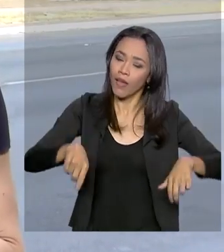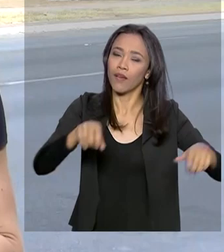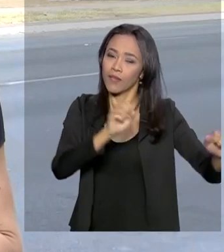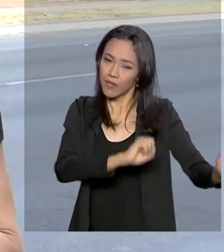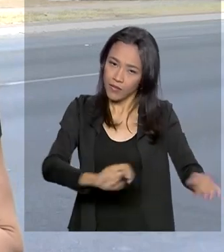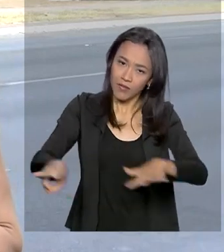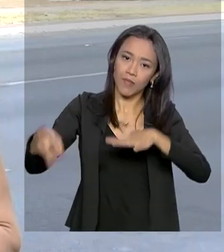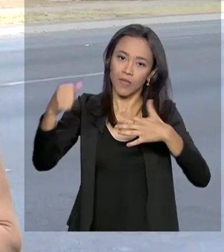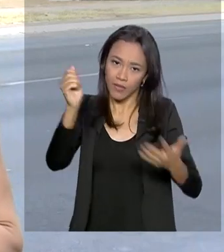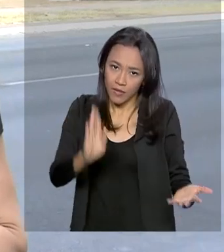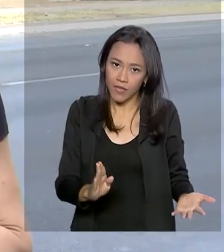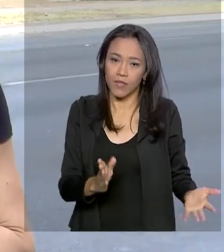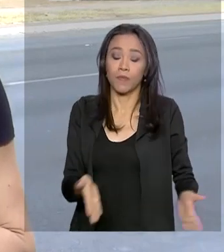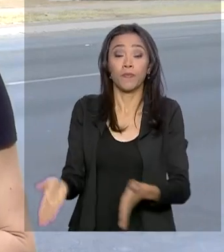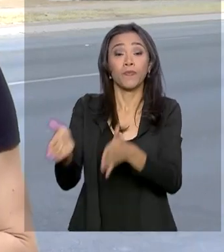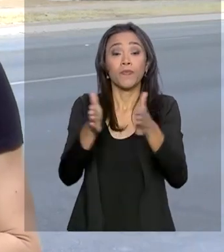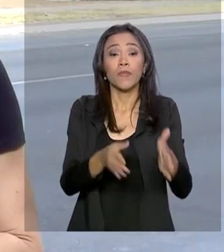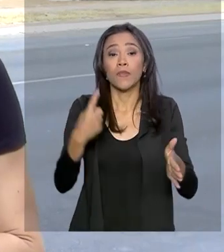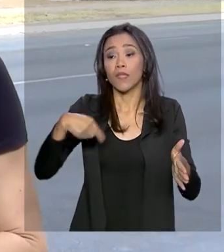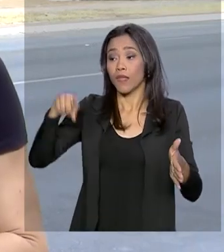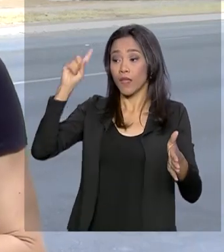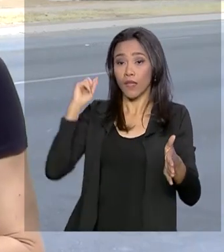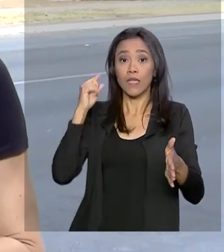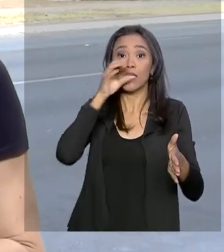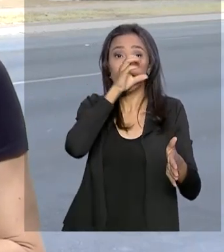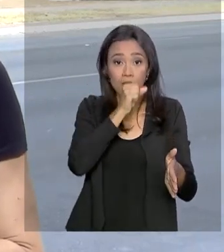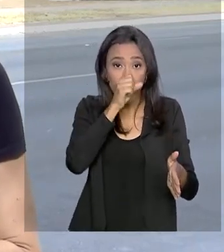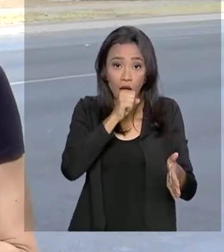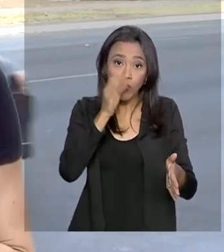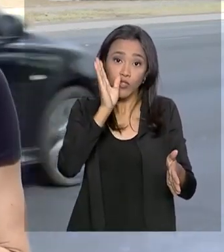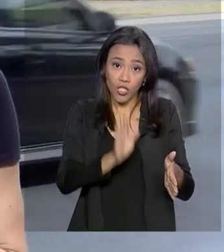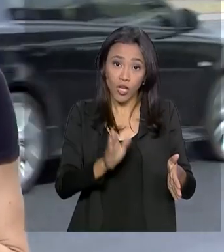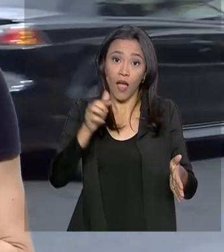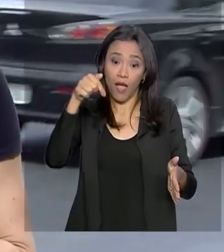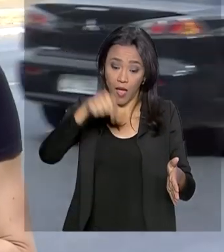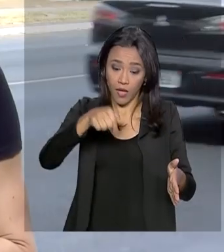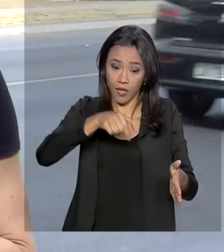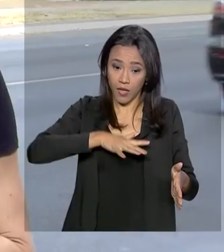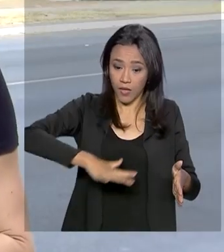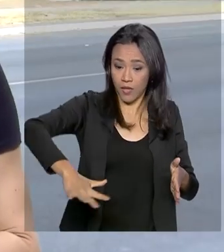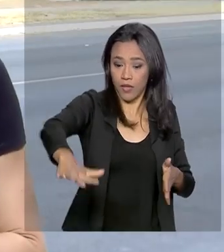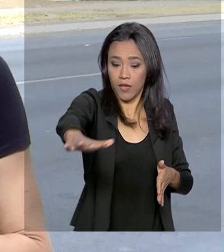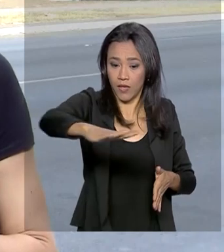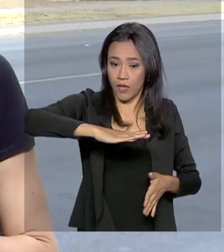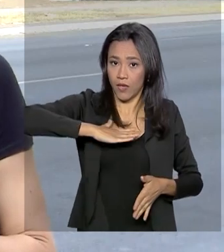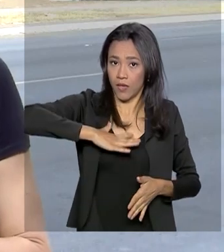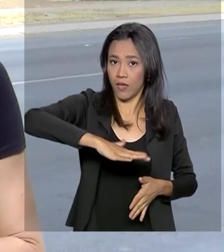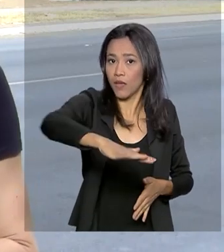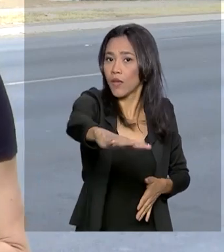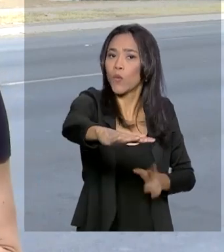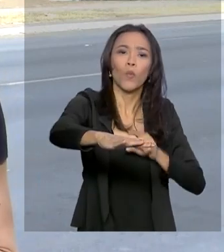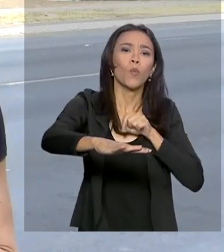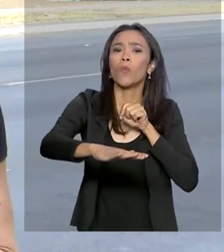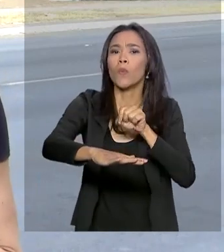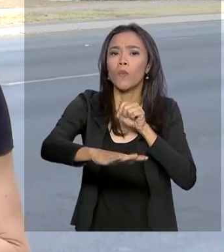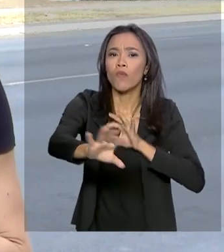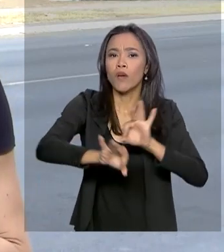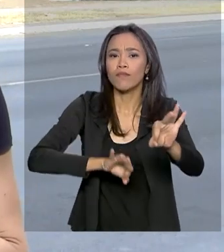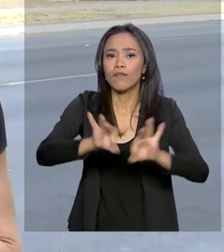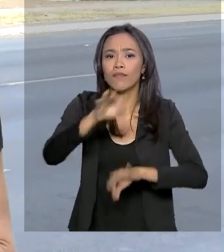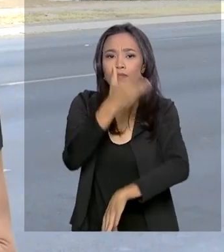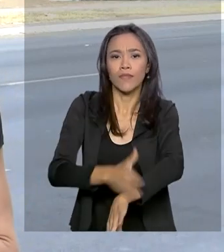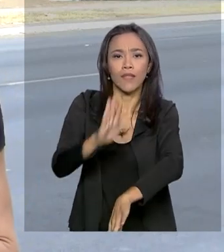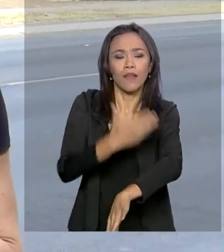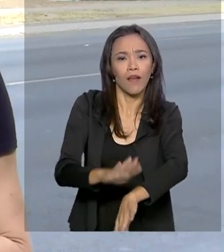Brasil. Neste sábado, foi realizado aqui na N1, que é a pista norte da esplanada, foi realizado o desfile de